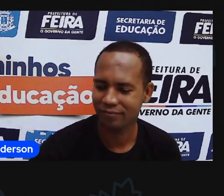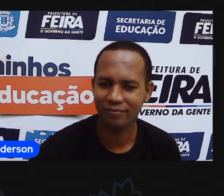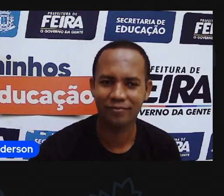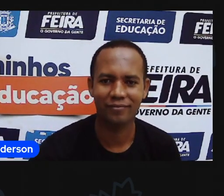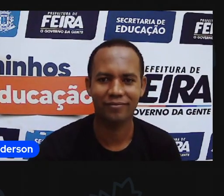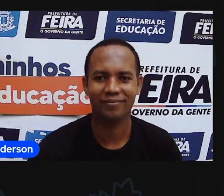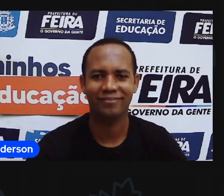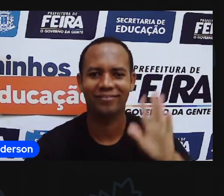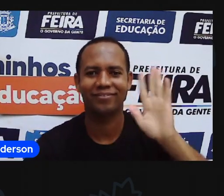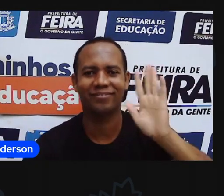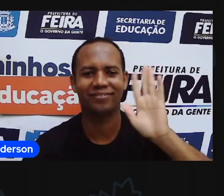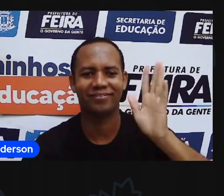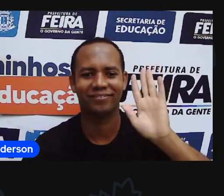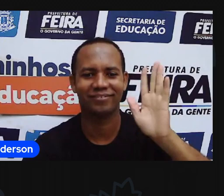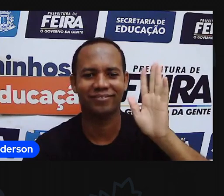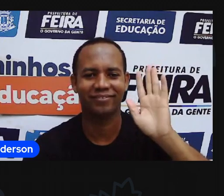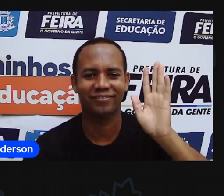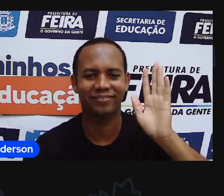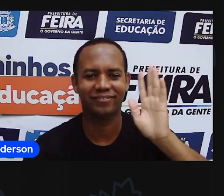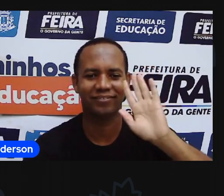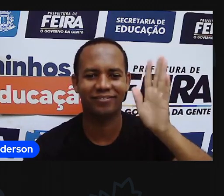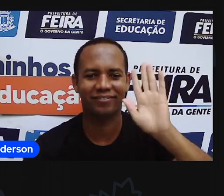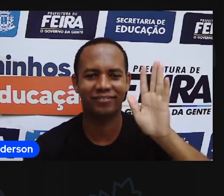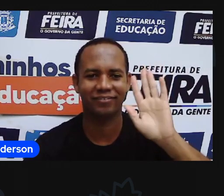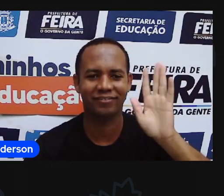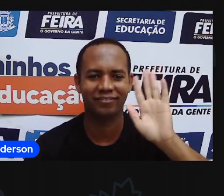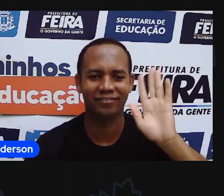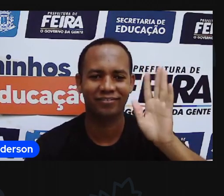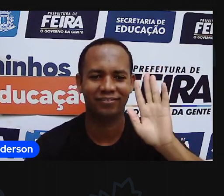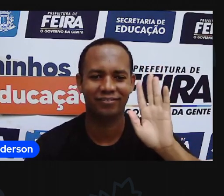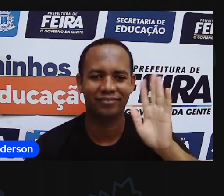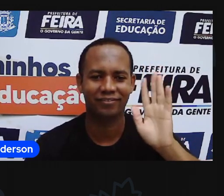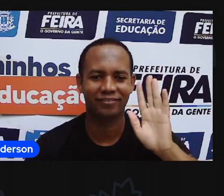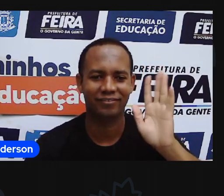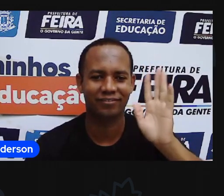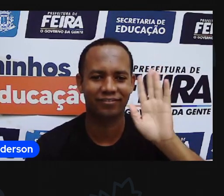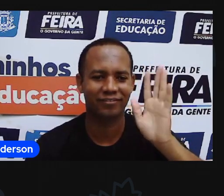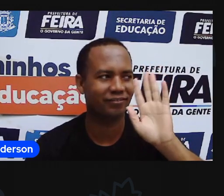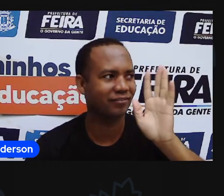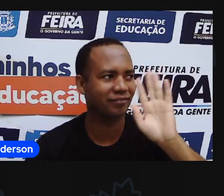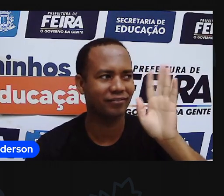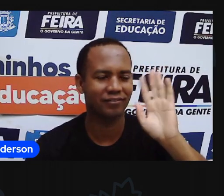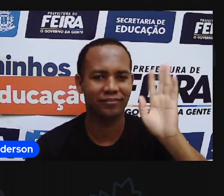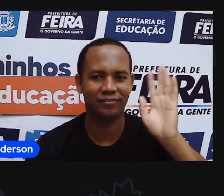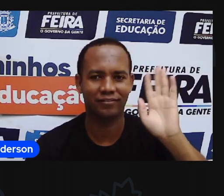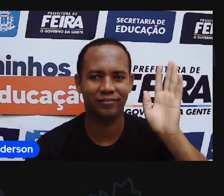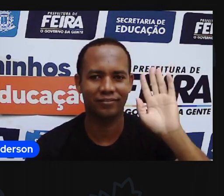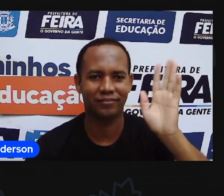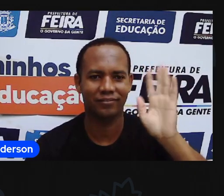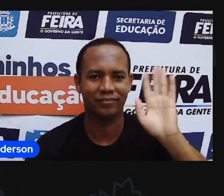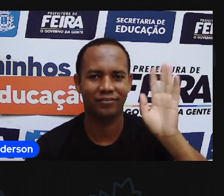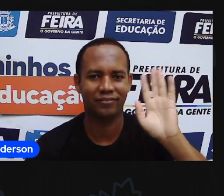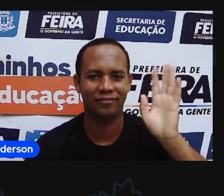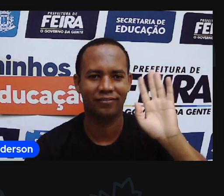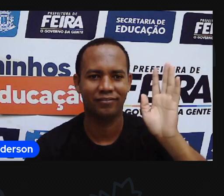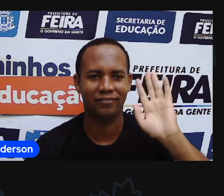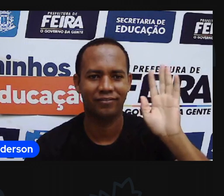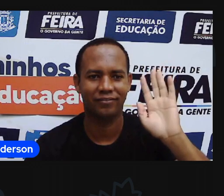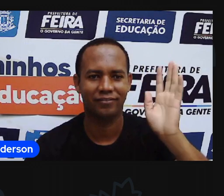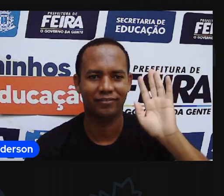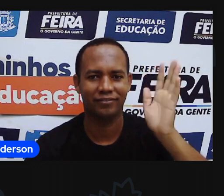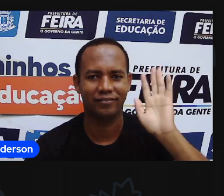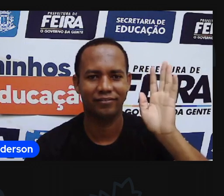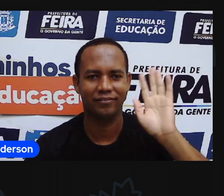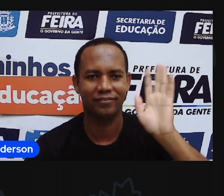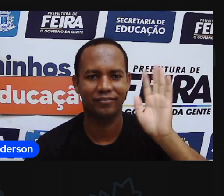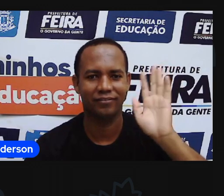em breve vamos estar todos juntinhos, bem abraçadinhos como deveríamos estar